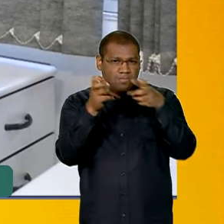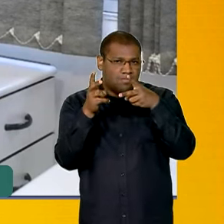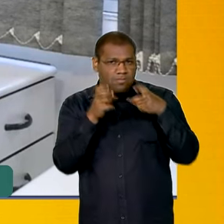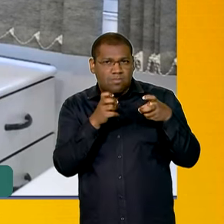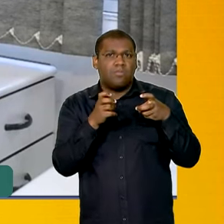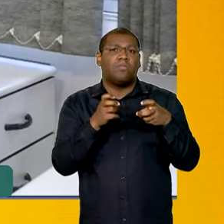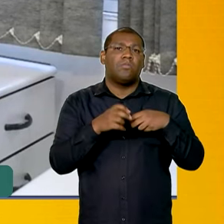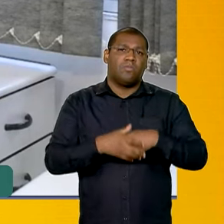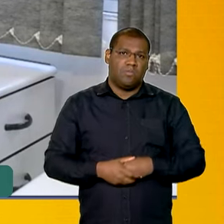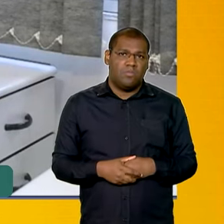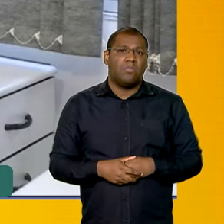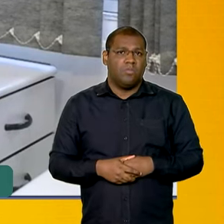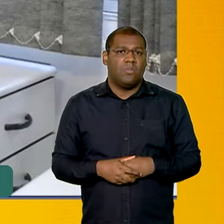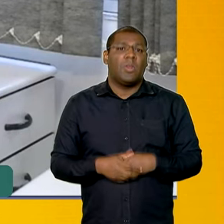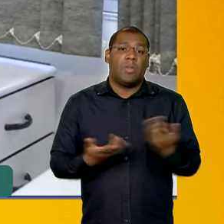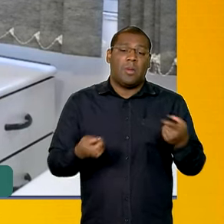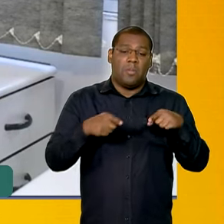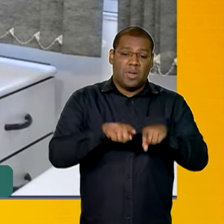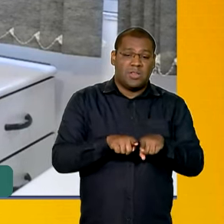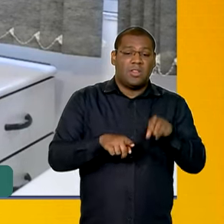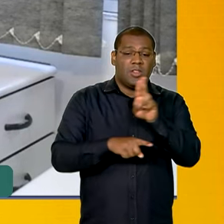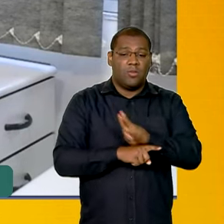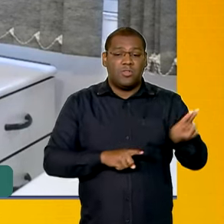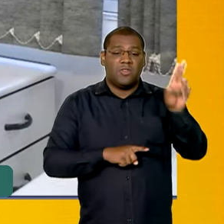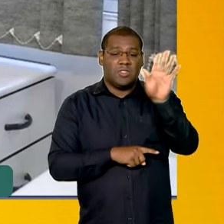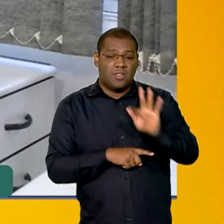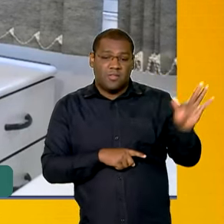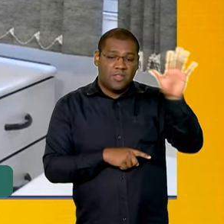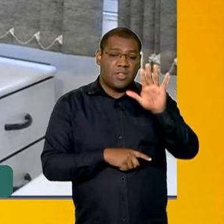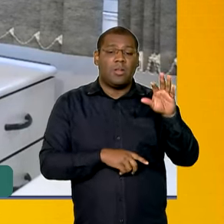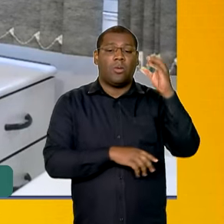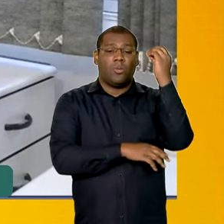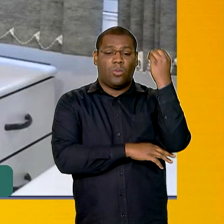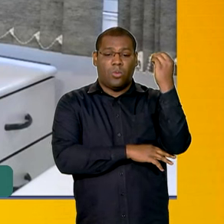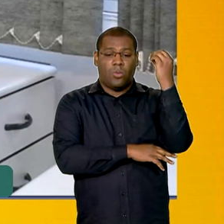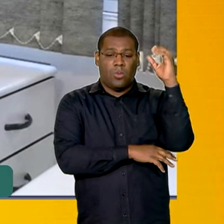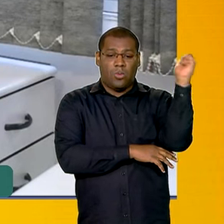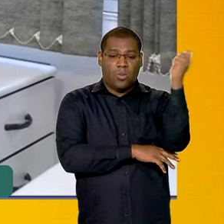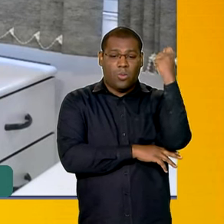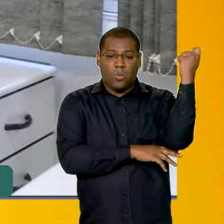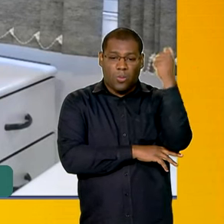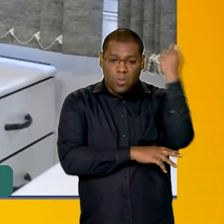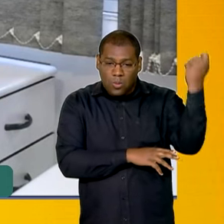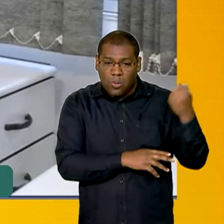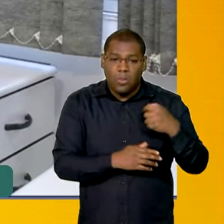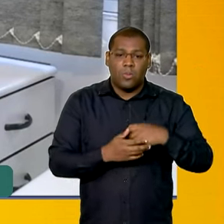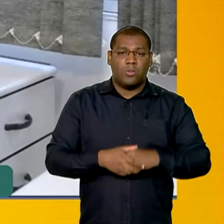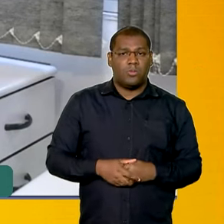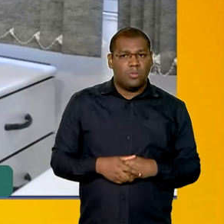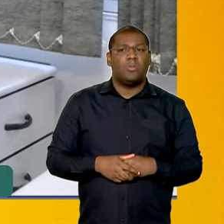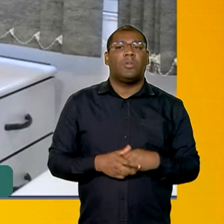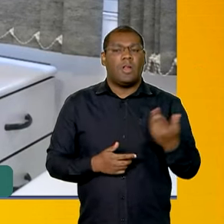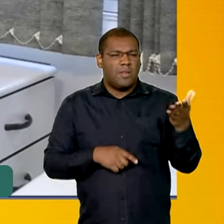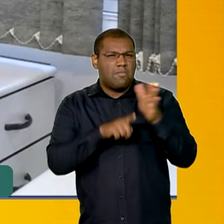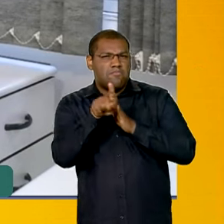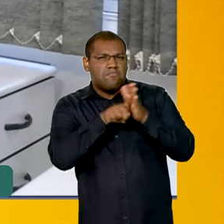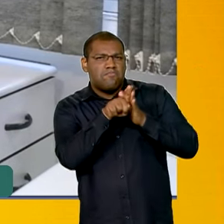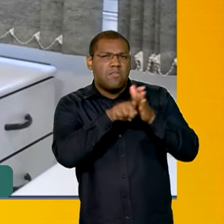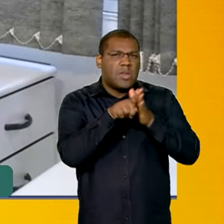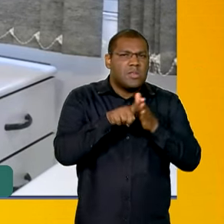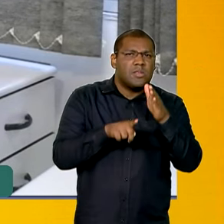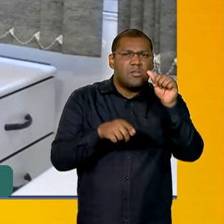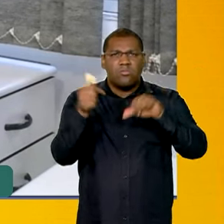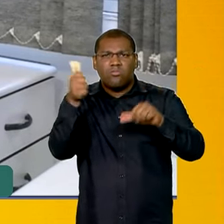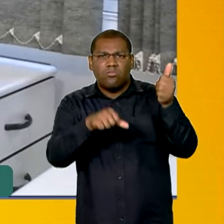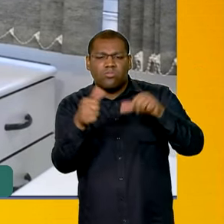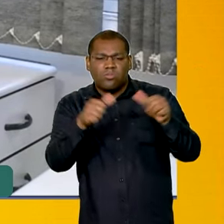Universidade Federal do Rio Grande do Sul, o Instituto de Pesquisa de de Hidráulicos, que também está realizando seus prognósticos, suas estimativas. O que